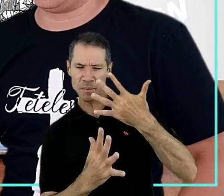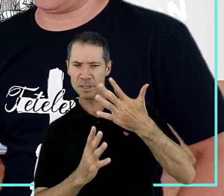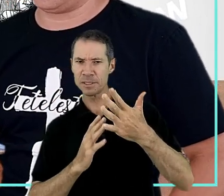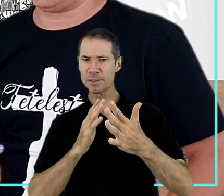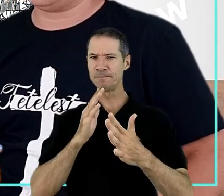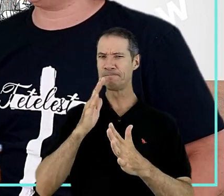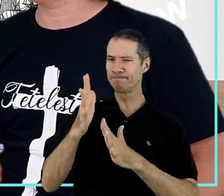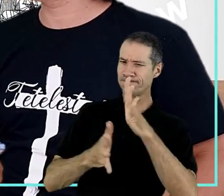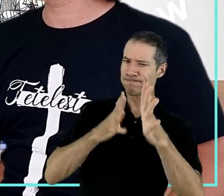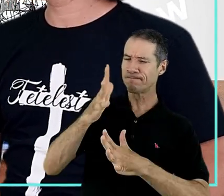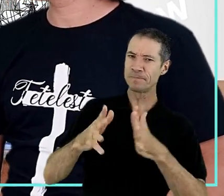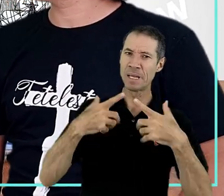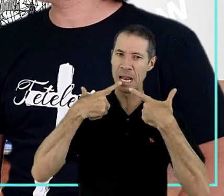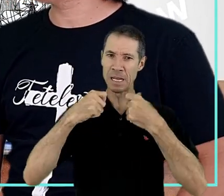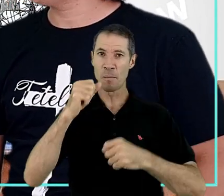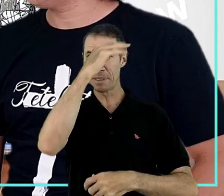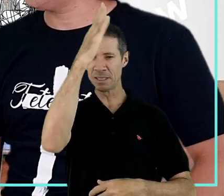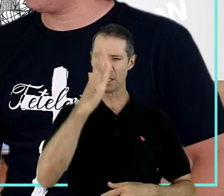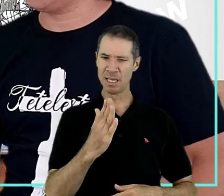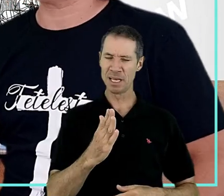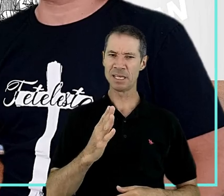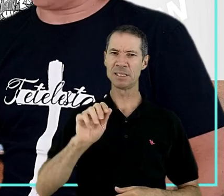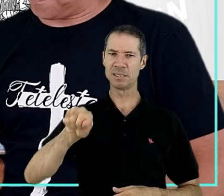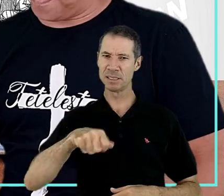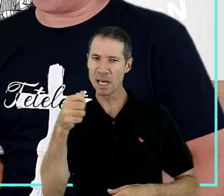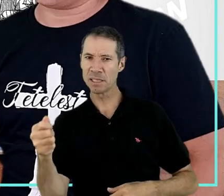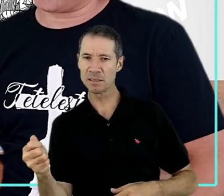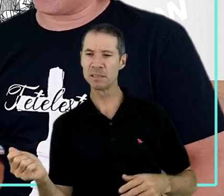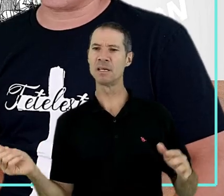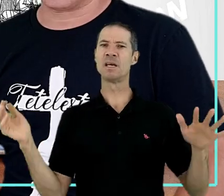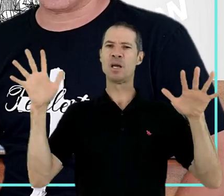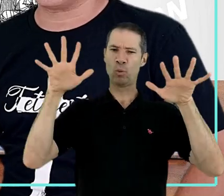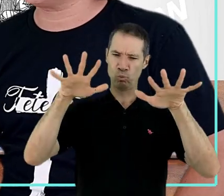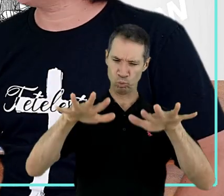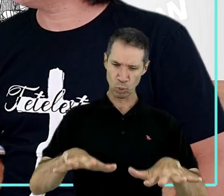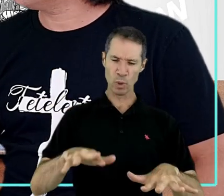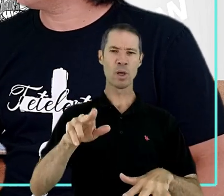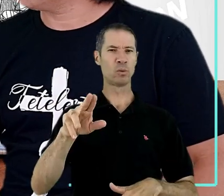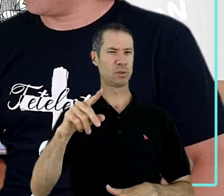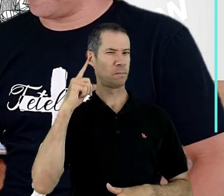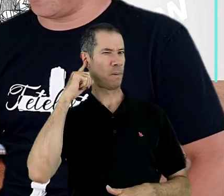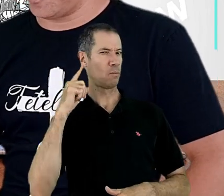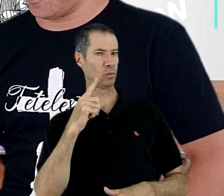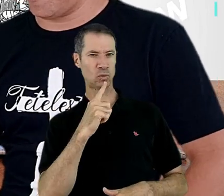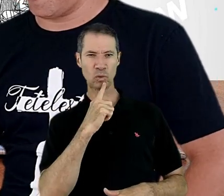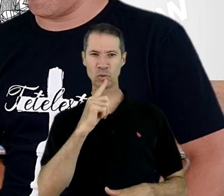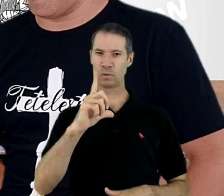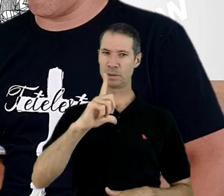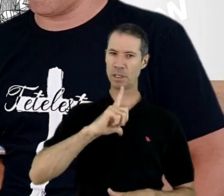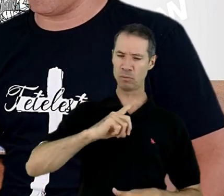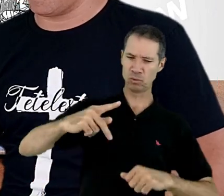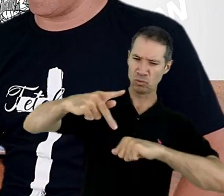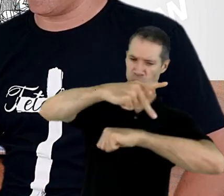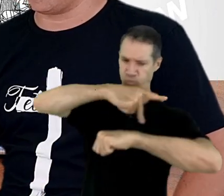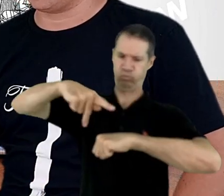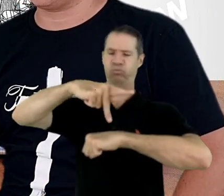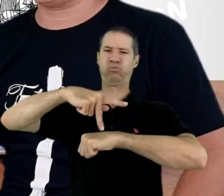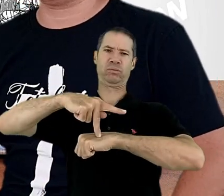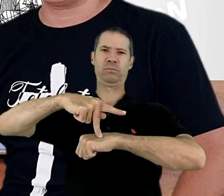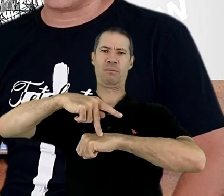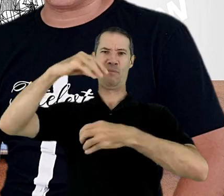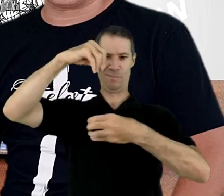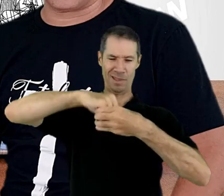Sinais tem como objetivo de incluir nossos irmãos surdos, até porque temos uma nação dentro do Brasil,